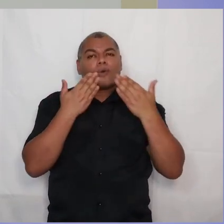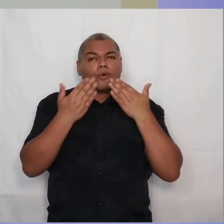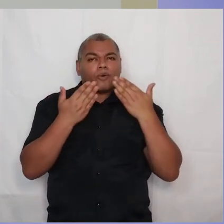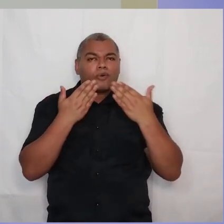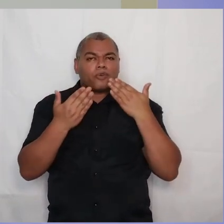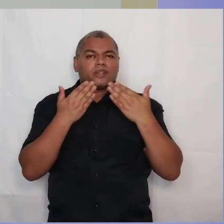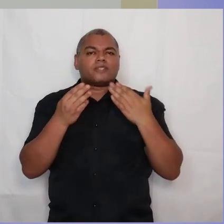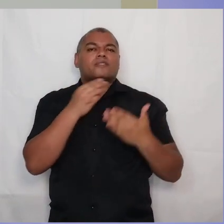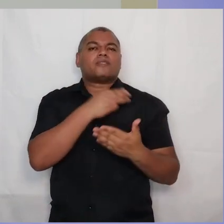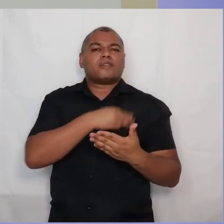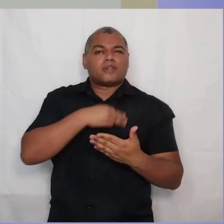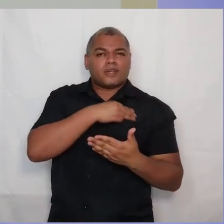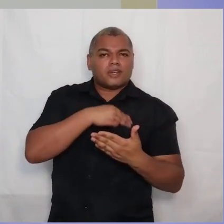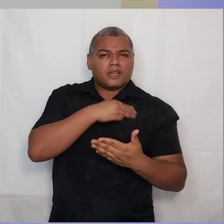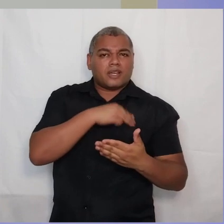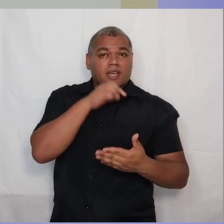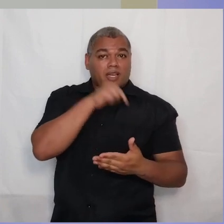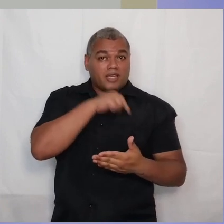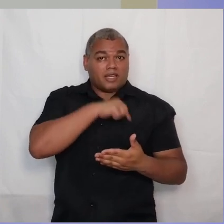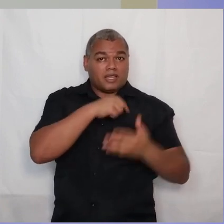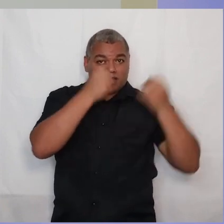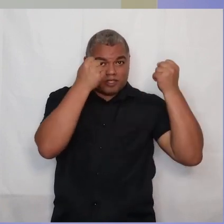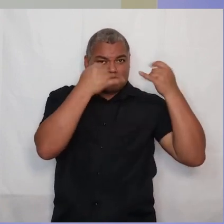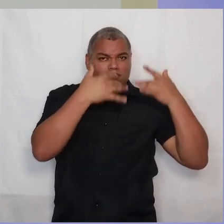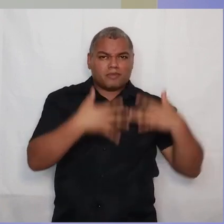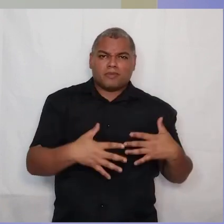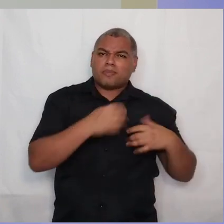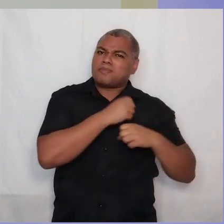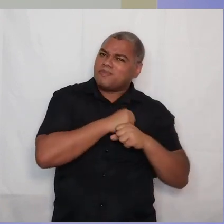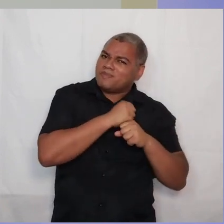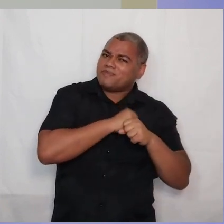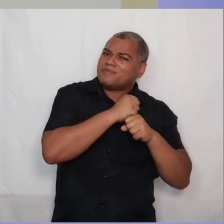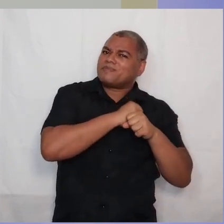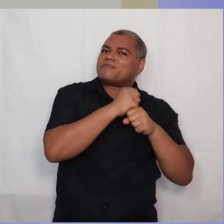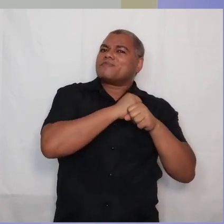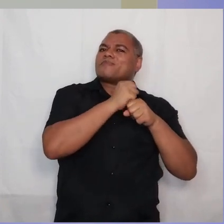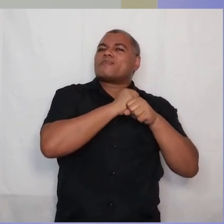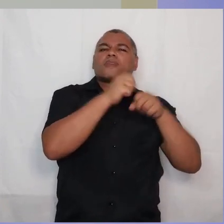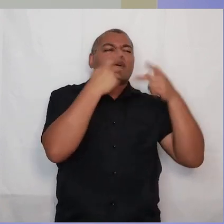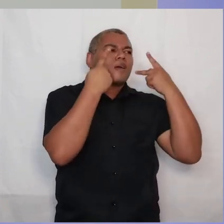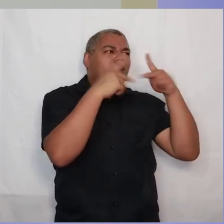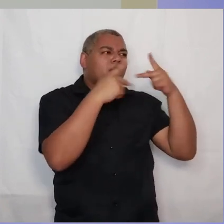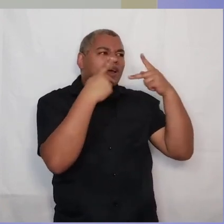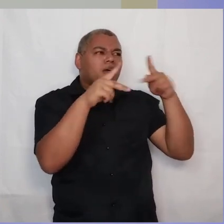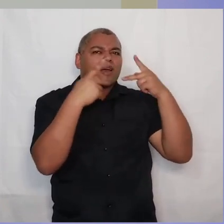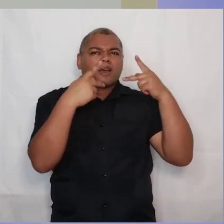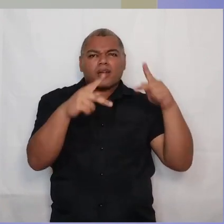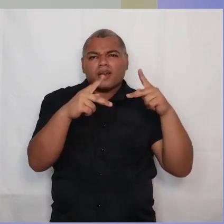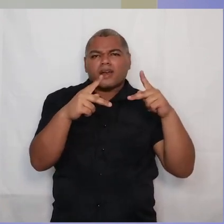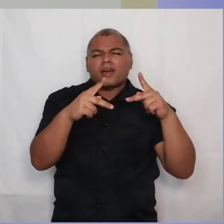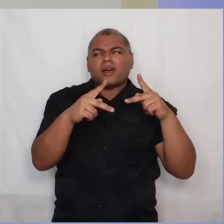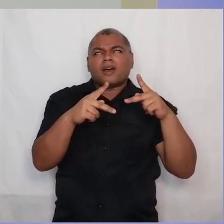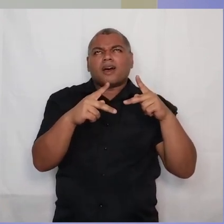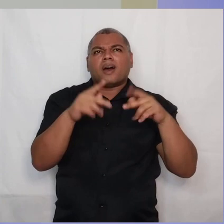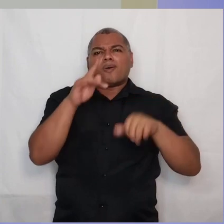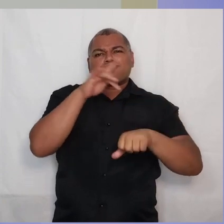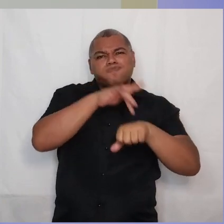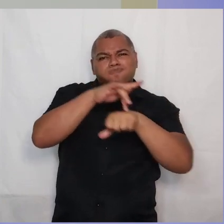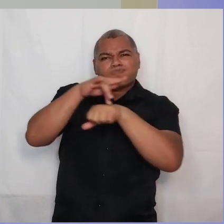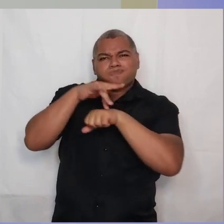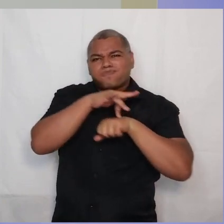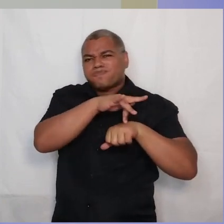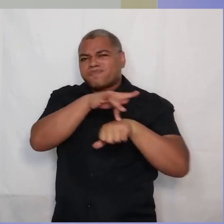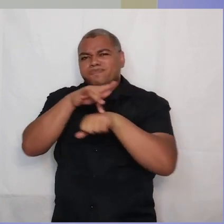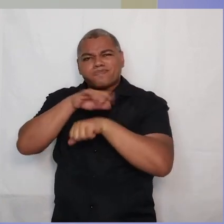anos, entre povos não alcançados, povos indígenas, ele contava o tanto de absurdos,